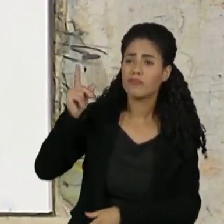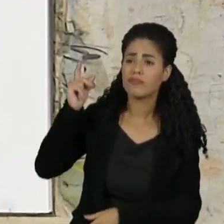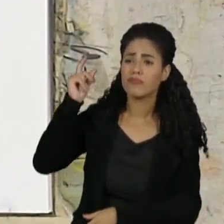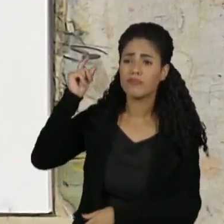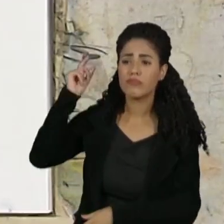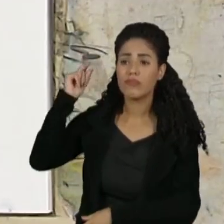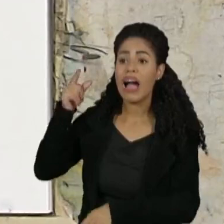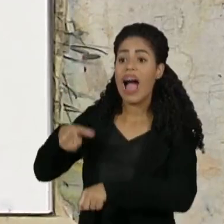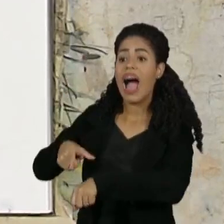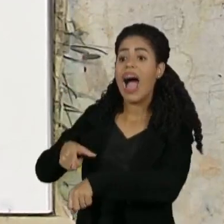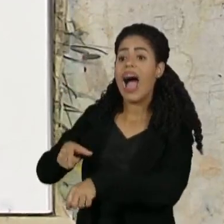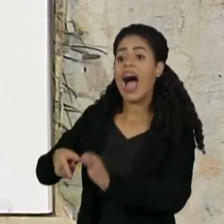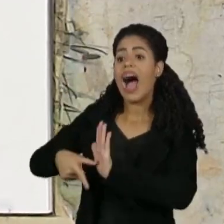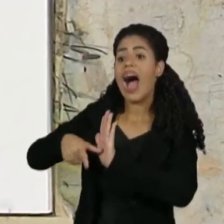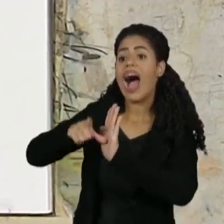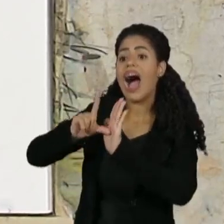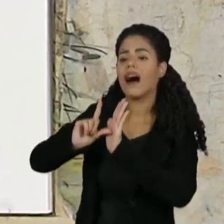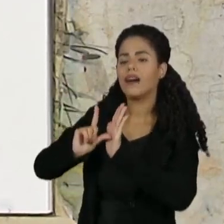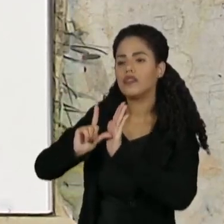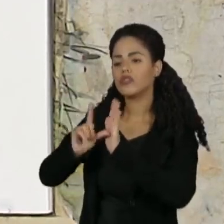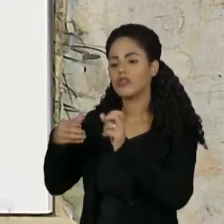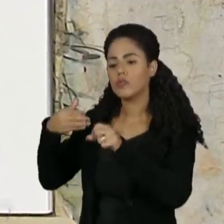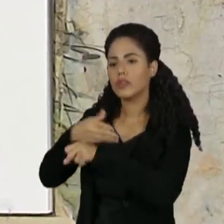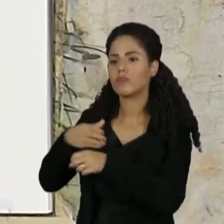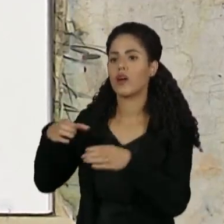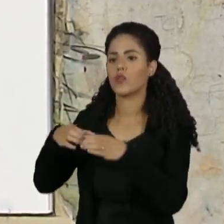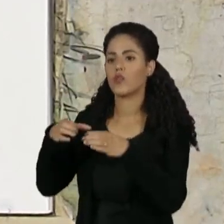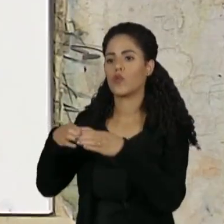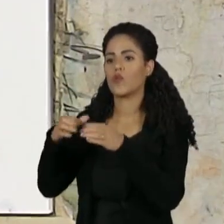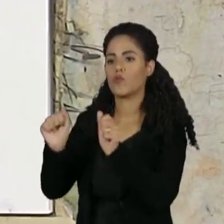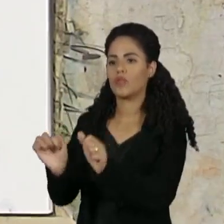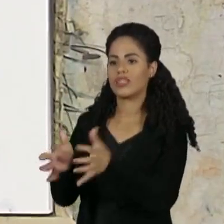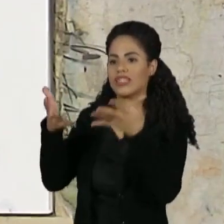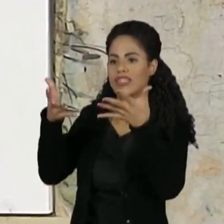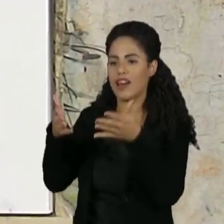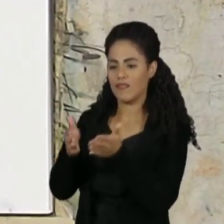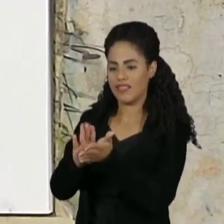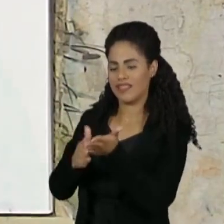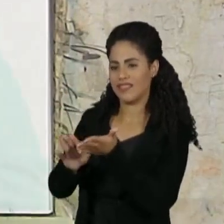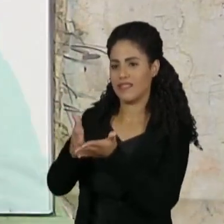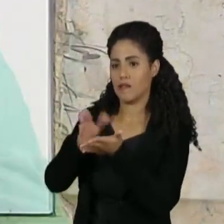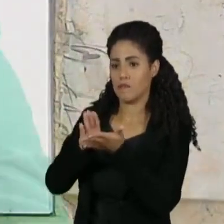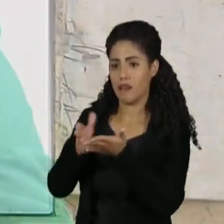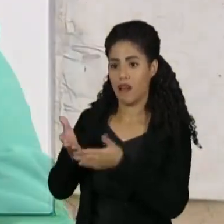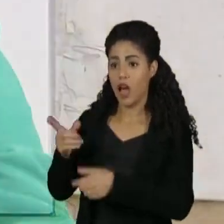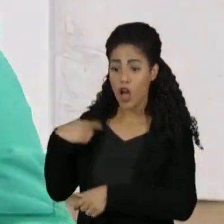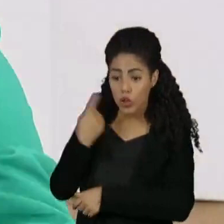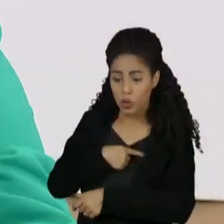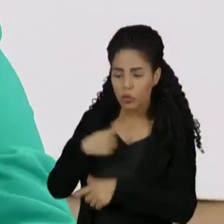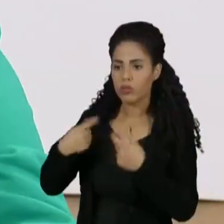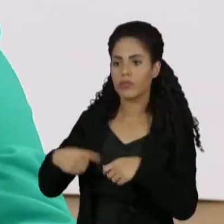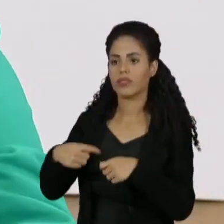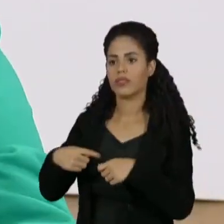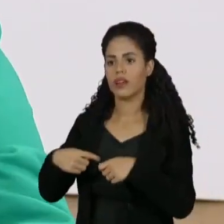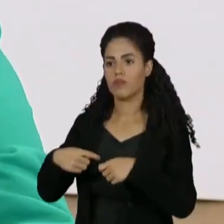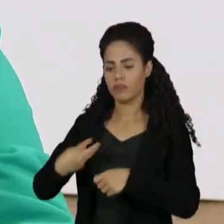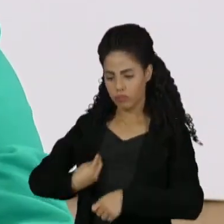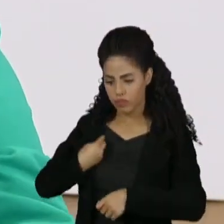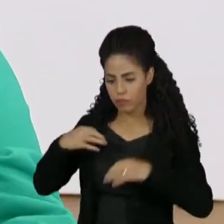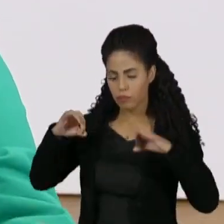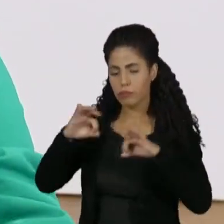do Exalta, desde tudo o que eu fiz, que é estar preparado. A gente precisa estar preparado,